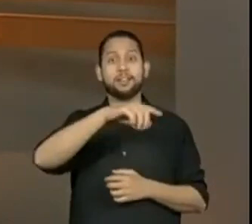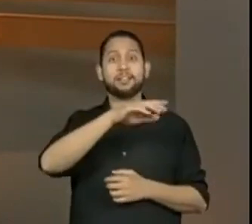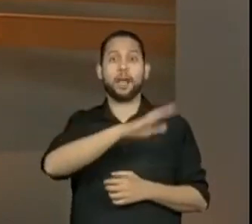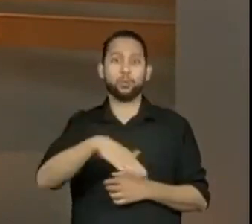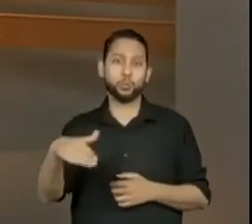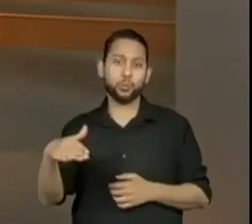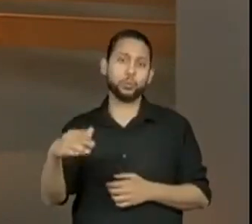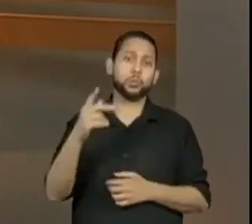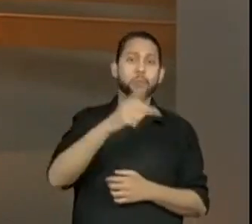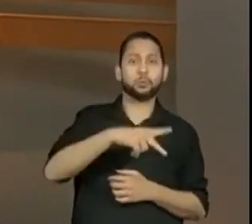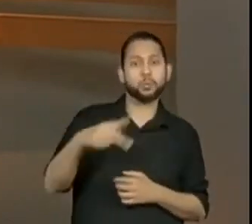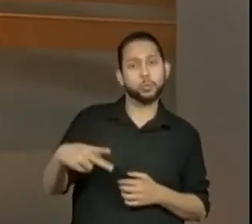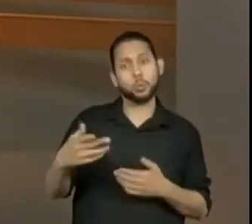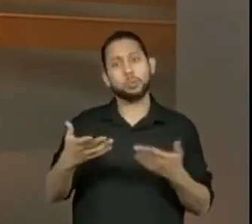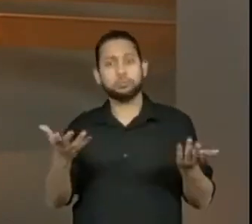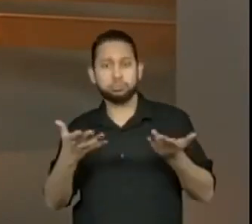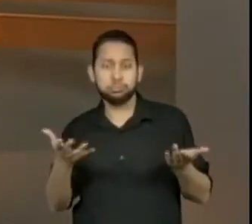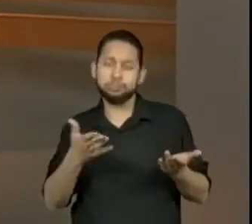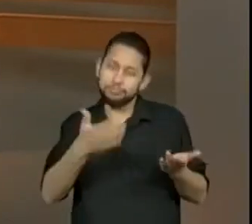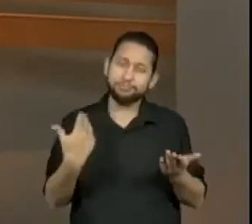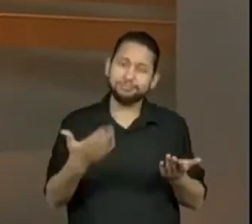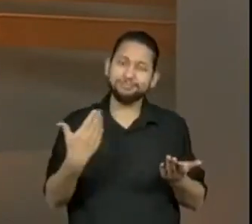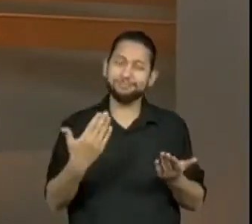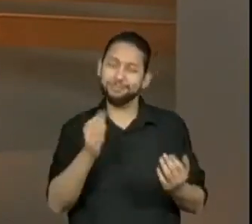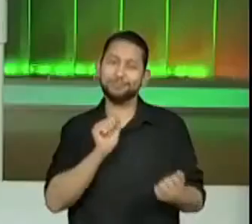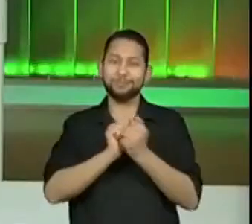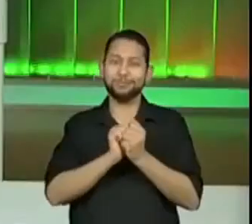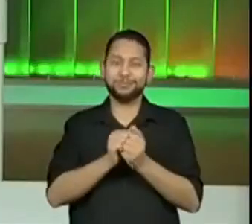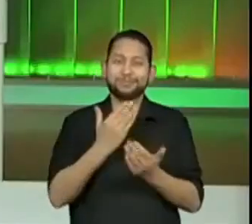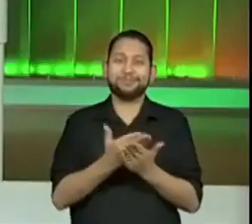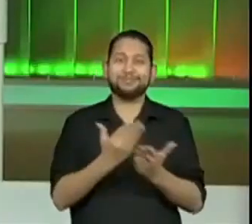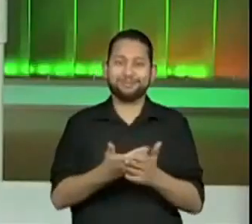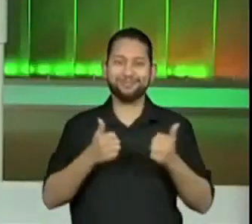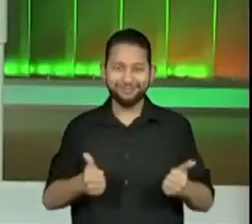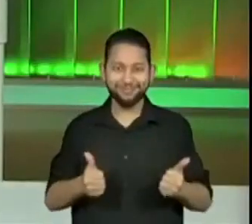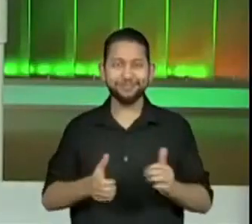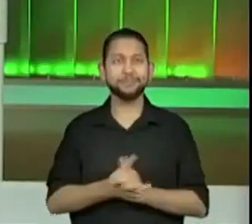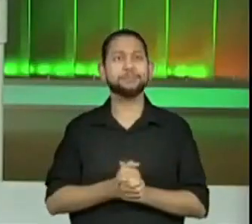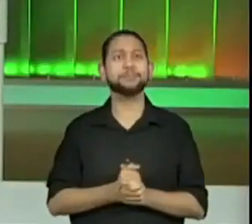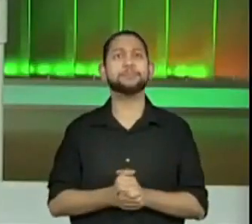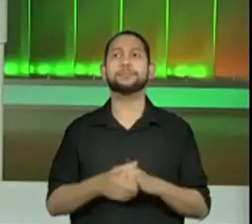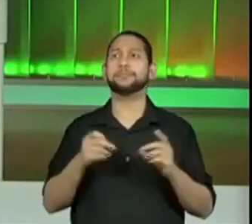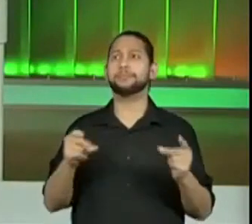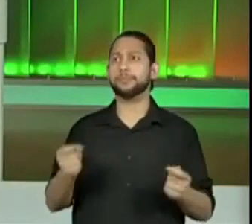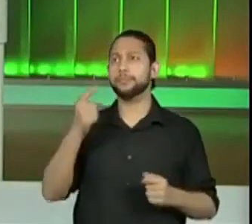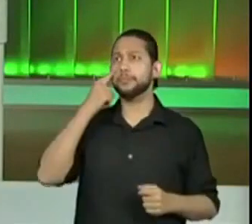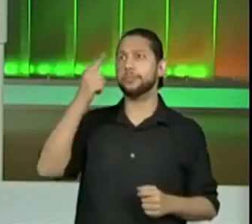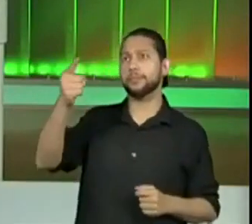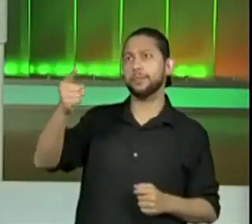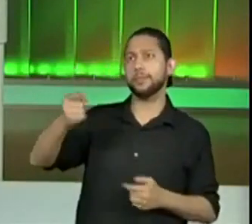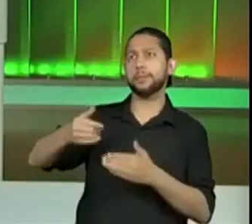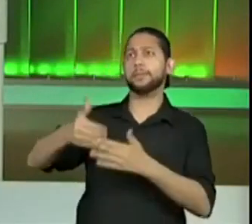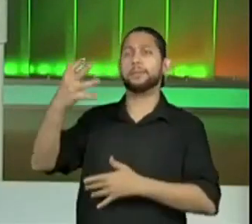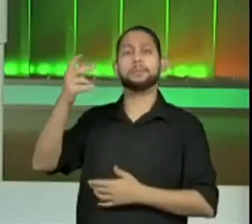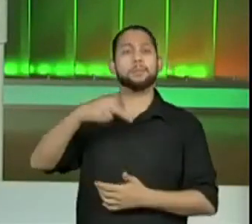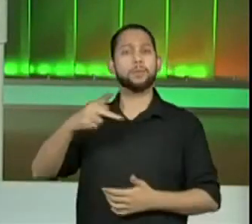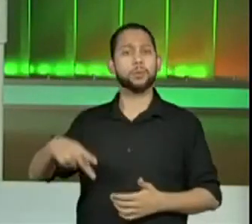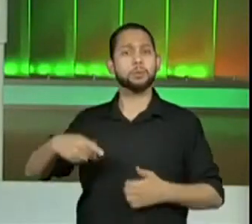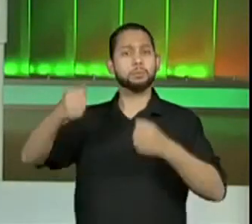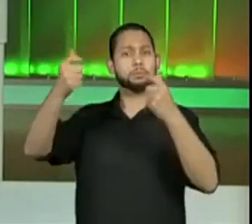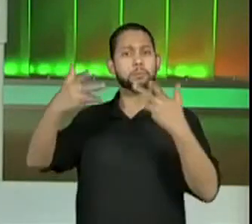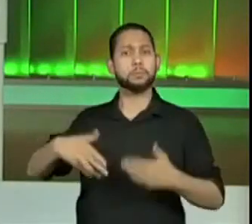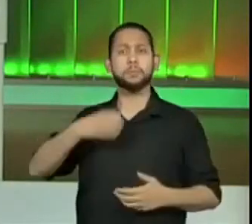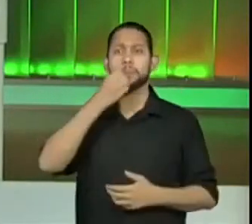vocês, professores, e vocês contem comigo aqui. Ok? E aí, pessoal? Todos os nossos queridos professores dizendo boa